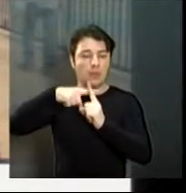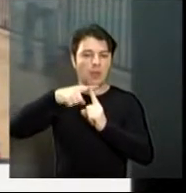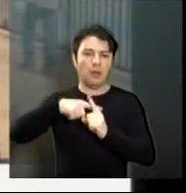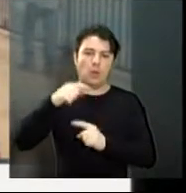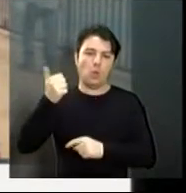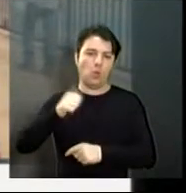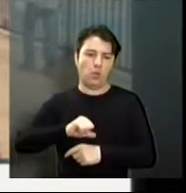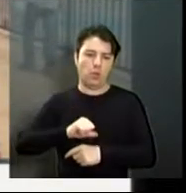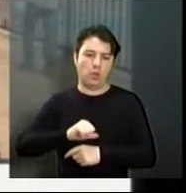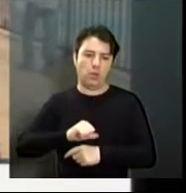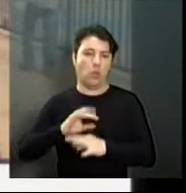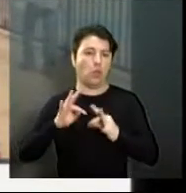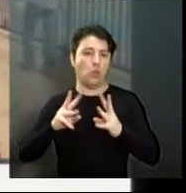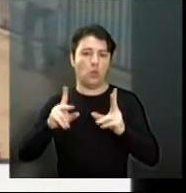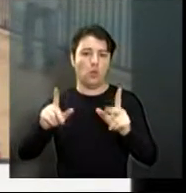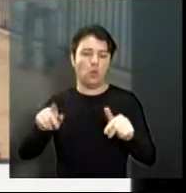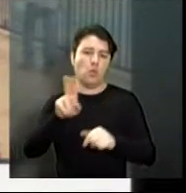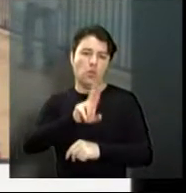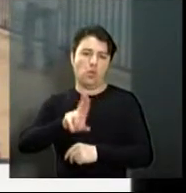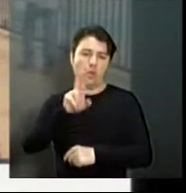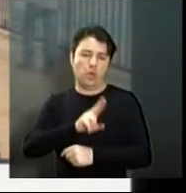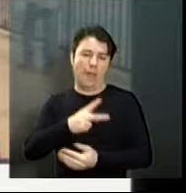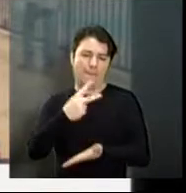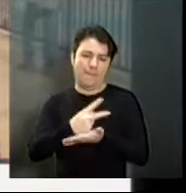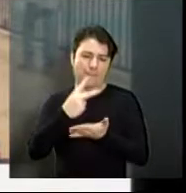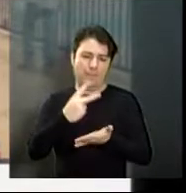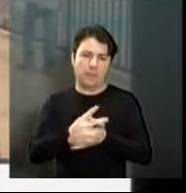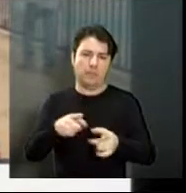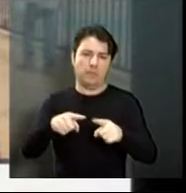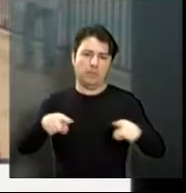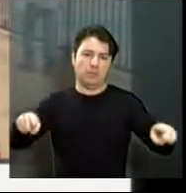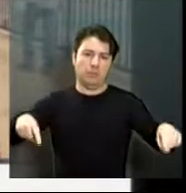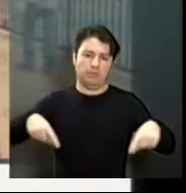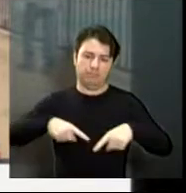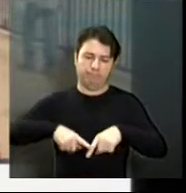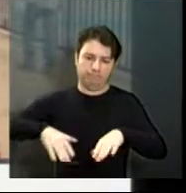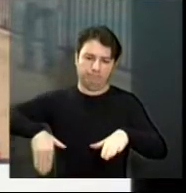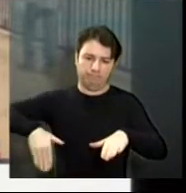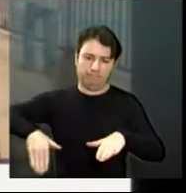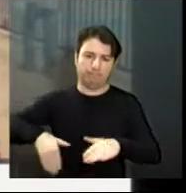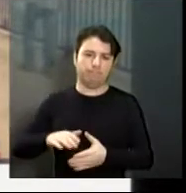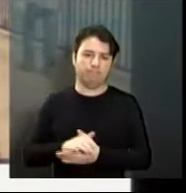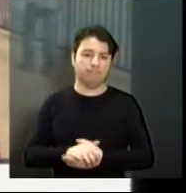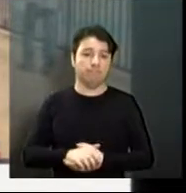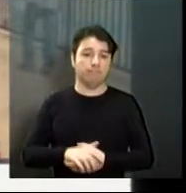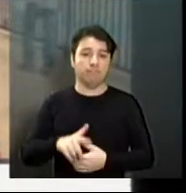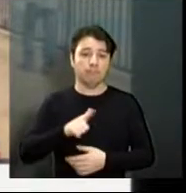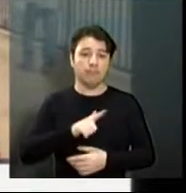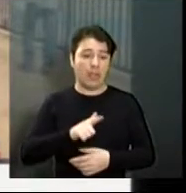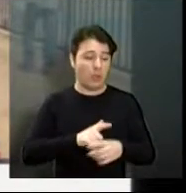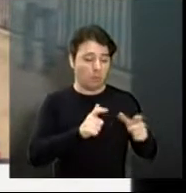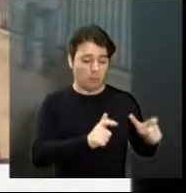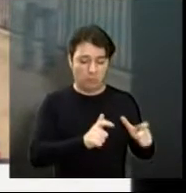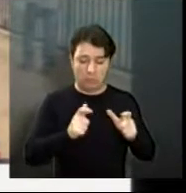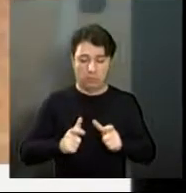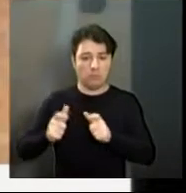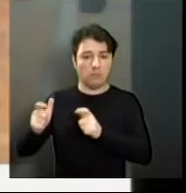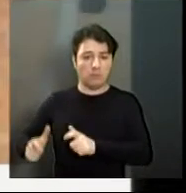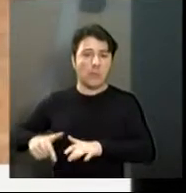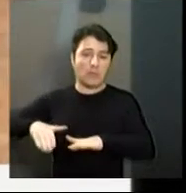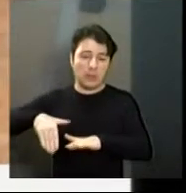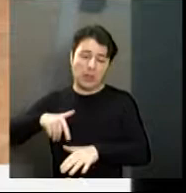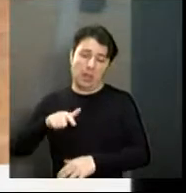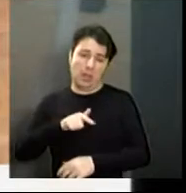Fica complicado todo mundo usar a mesma piscina. Há mais três piscinas no local, por isso, sugeri para o